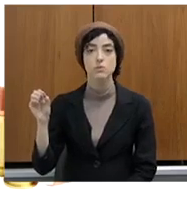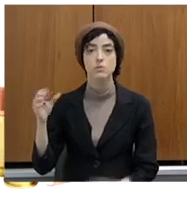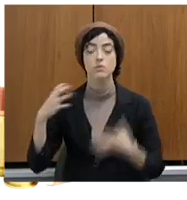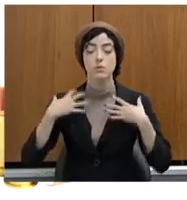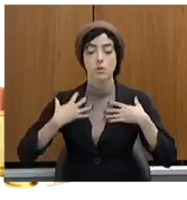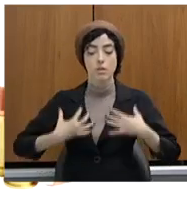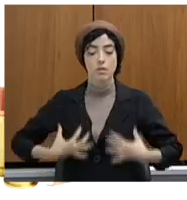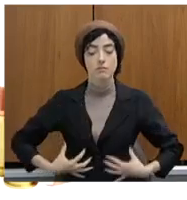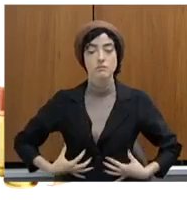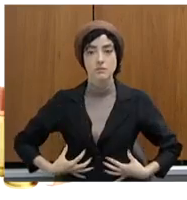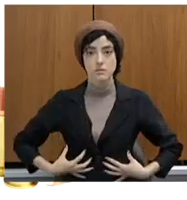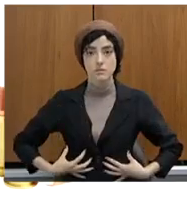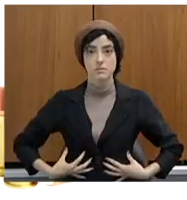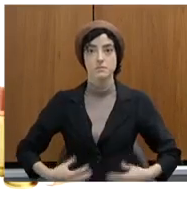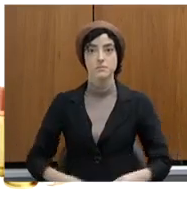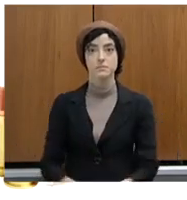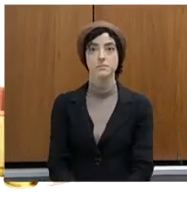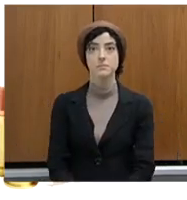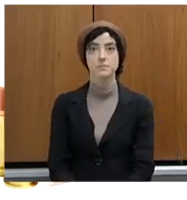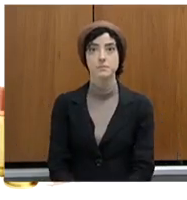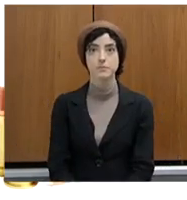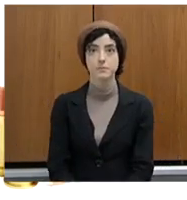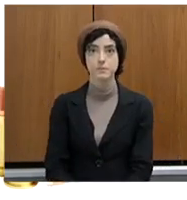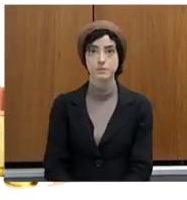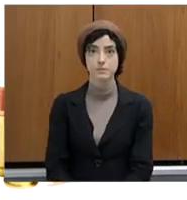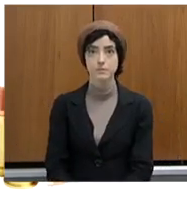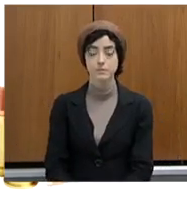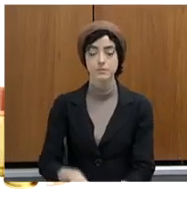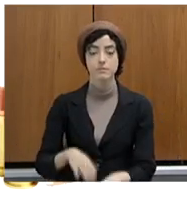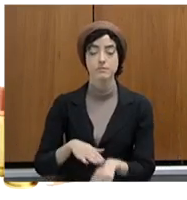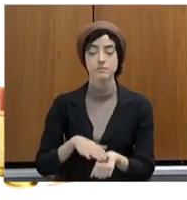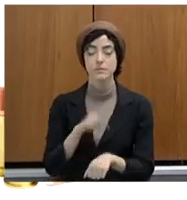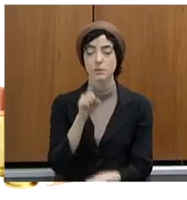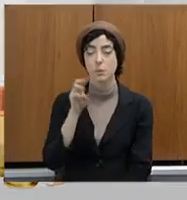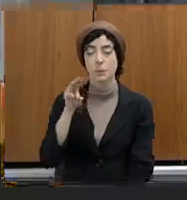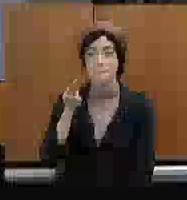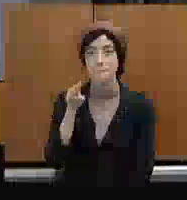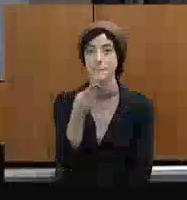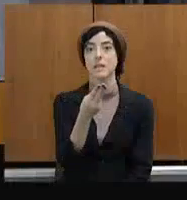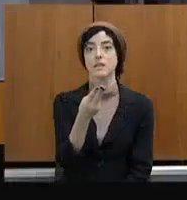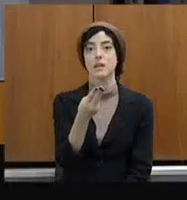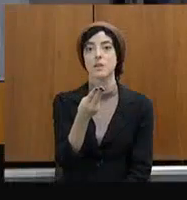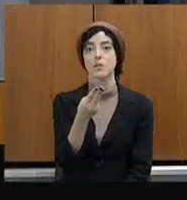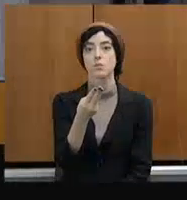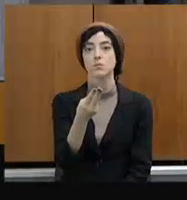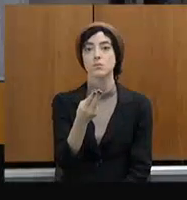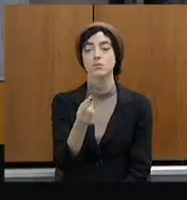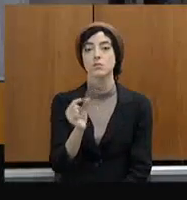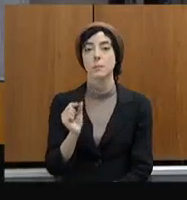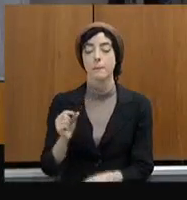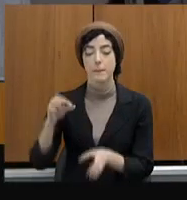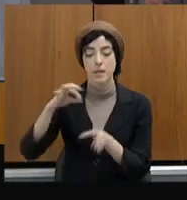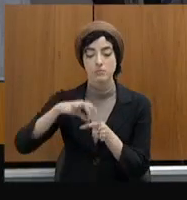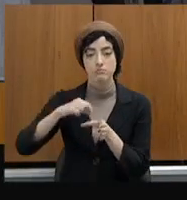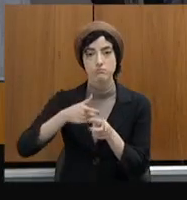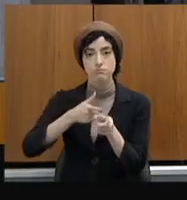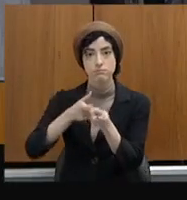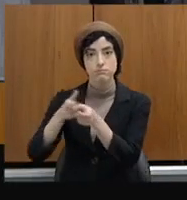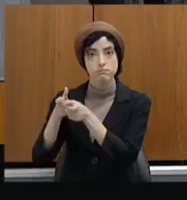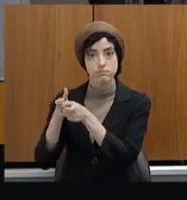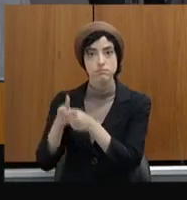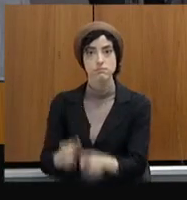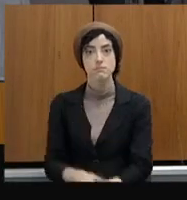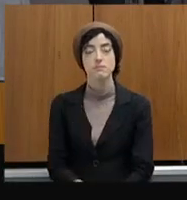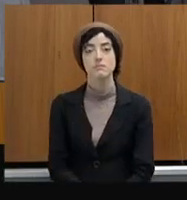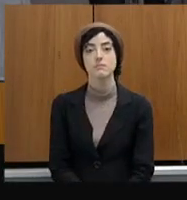mais de um milhão de munições de calibre diversos, pode passar, e ainda